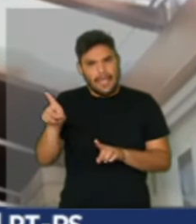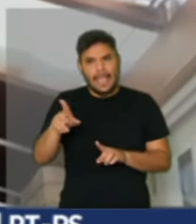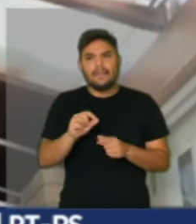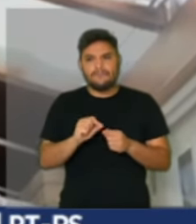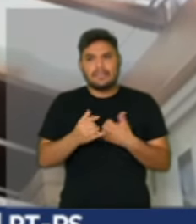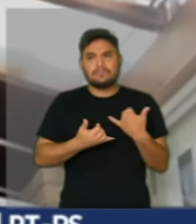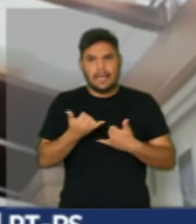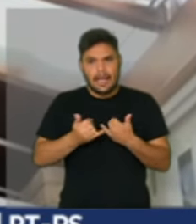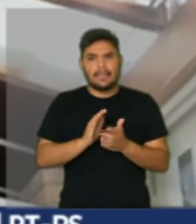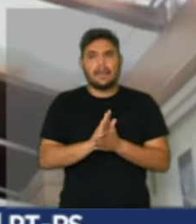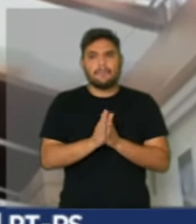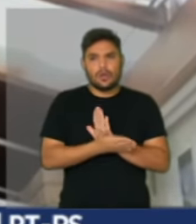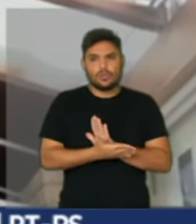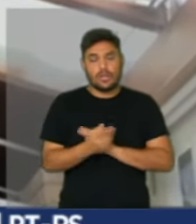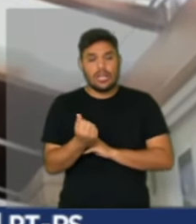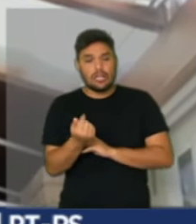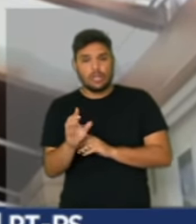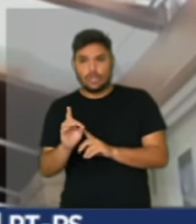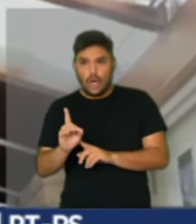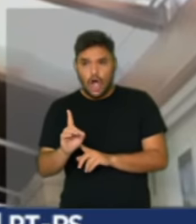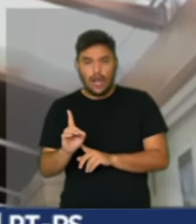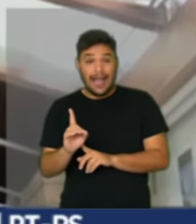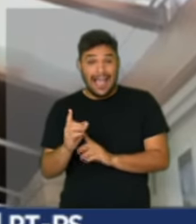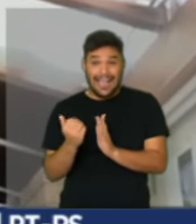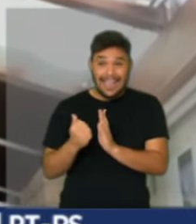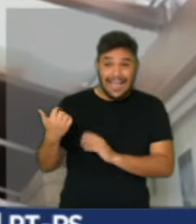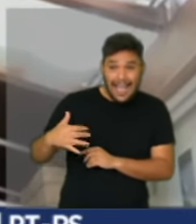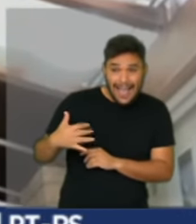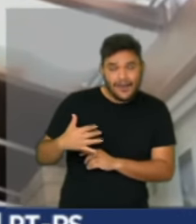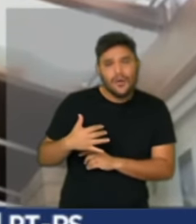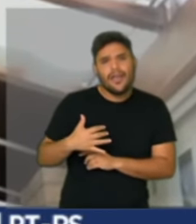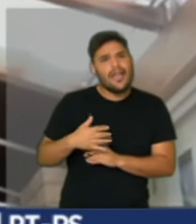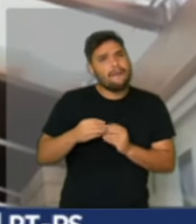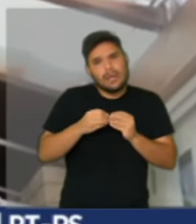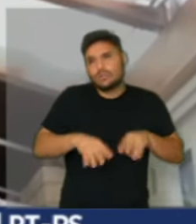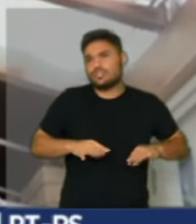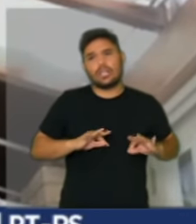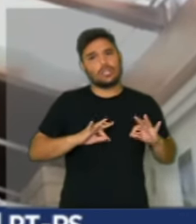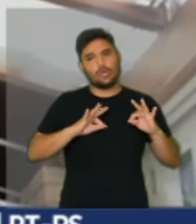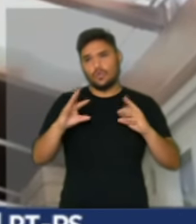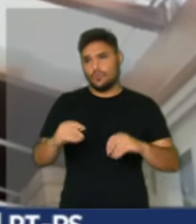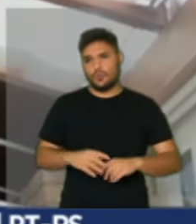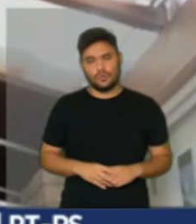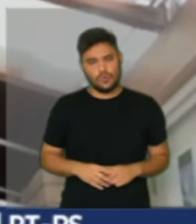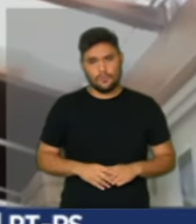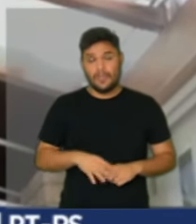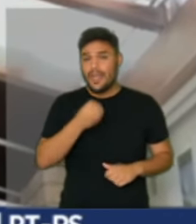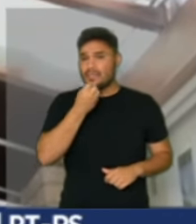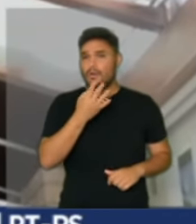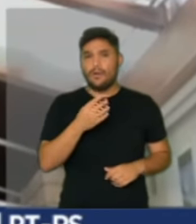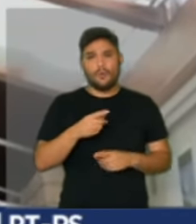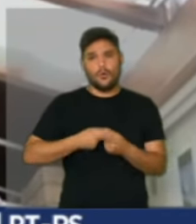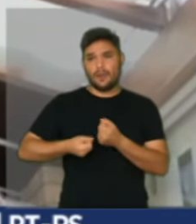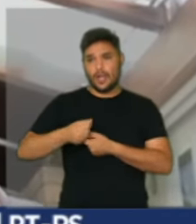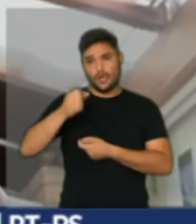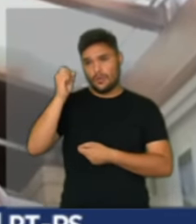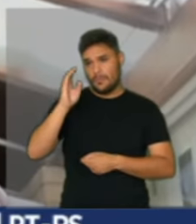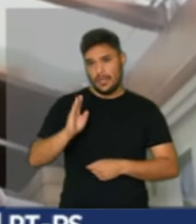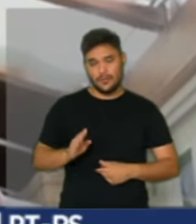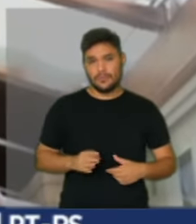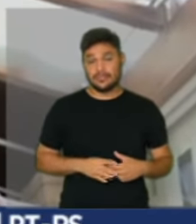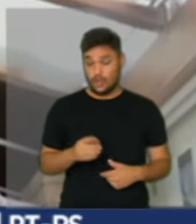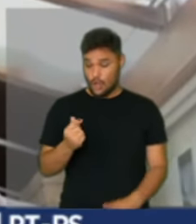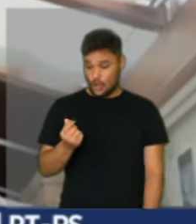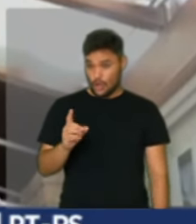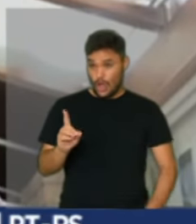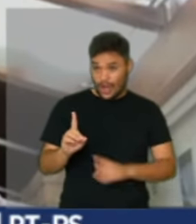ele fez, dólar alto não é bom para ninguém. Dólar alto não é bom para a economia de um país como o Brasil. Dólar